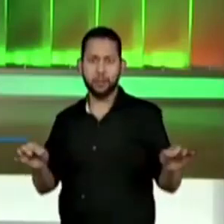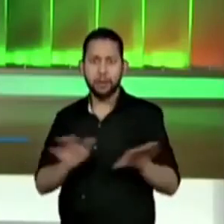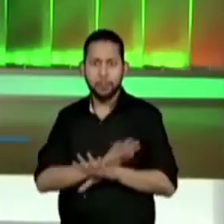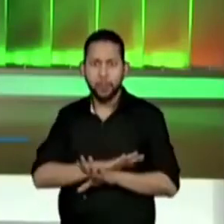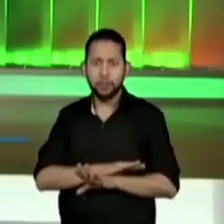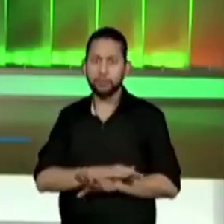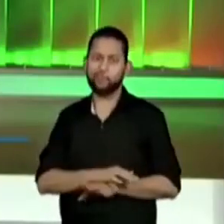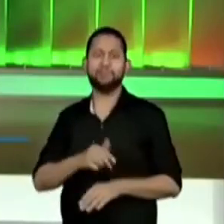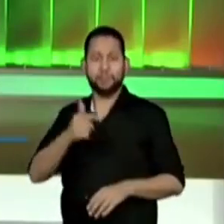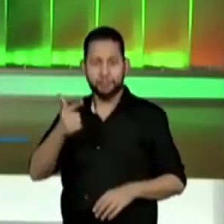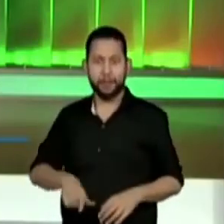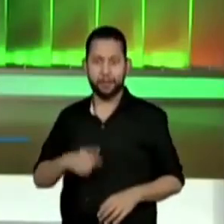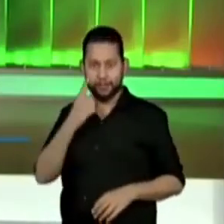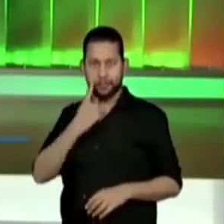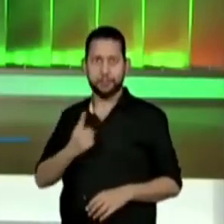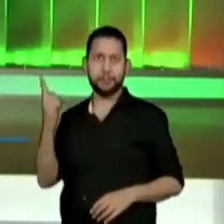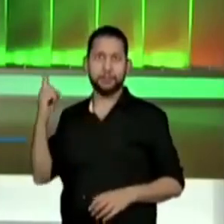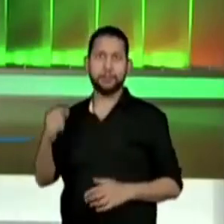mais. Vamos lá.